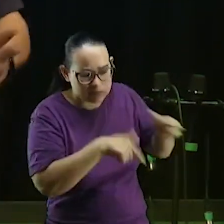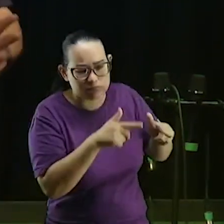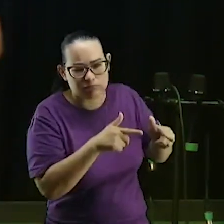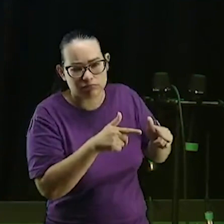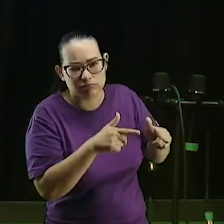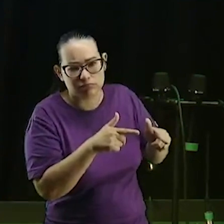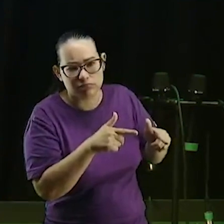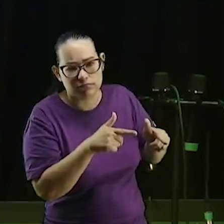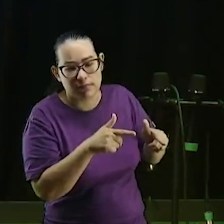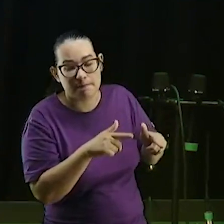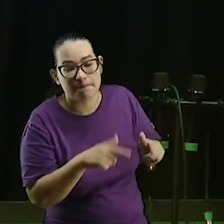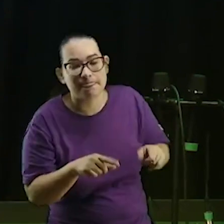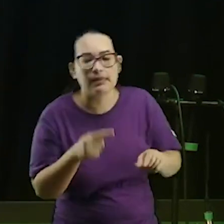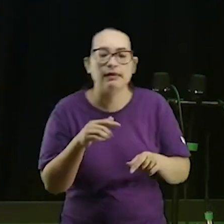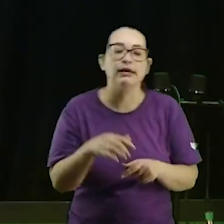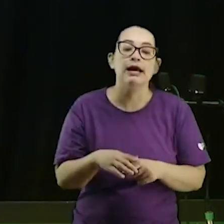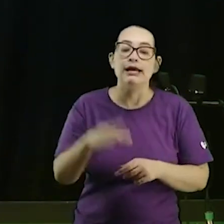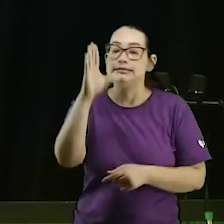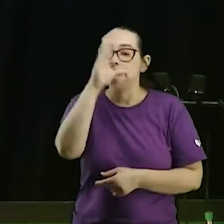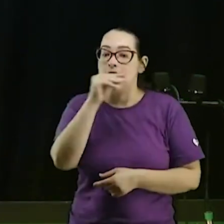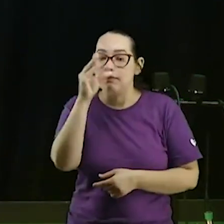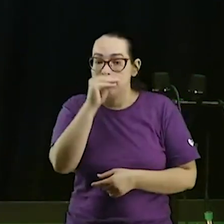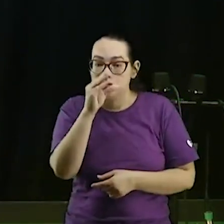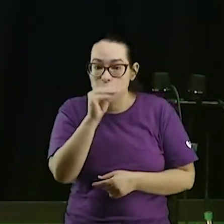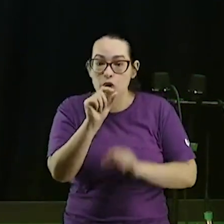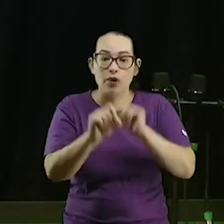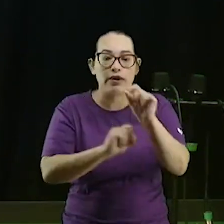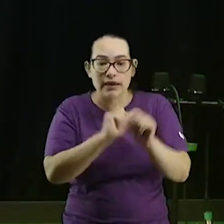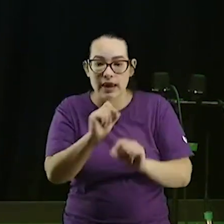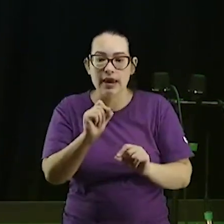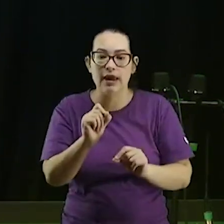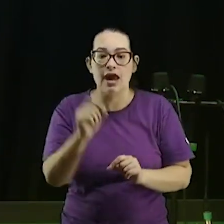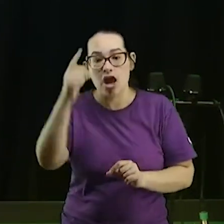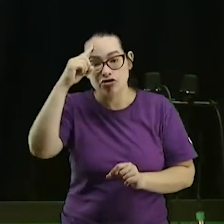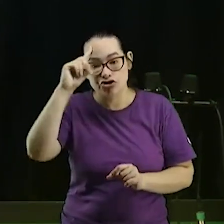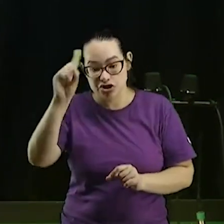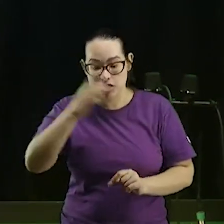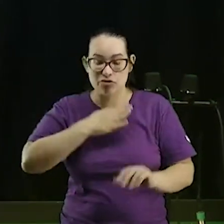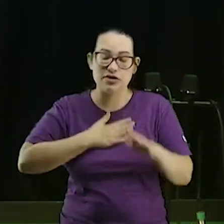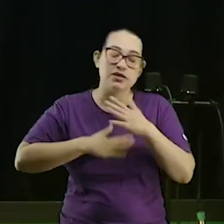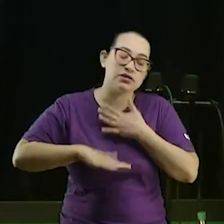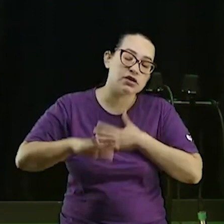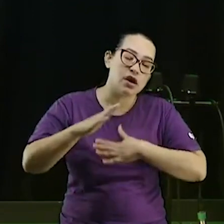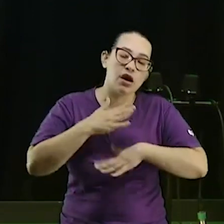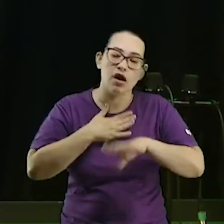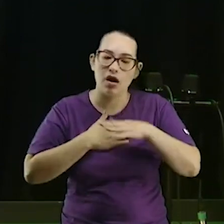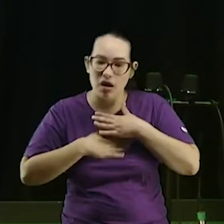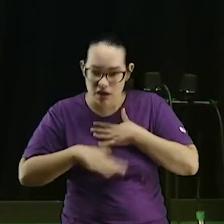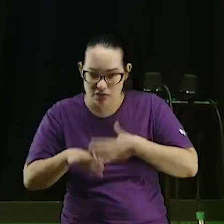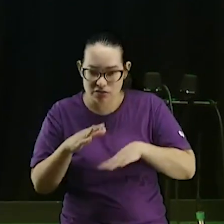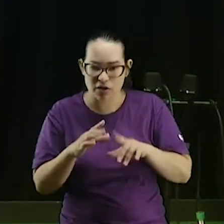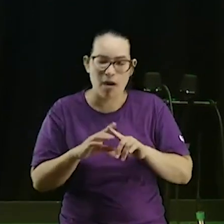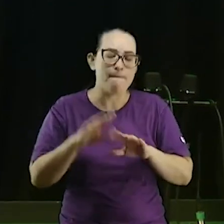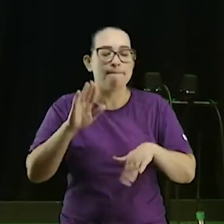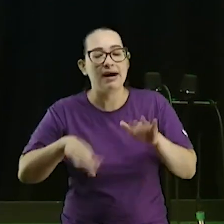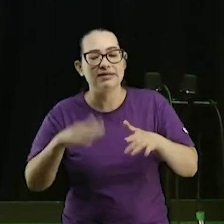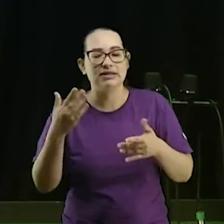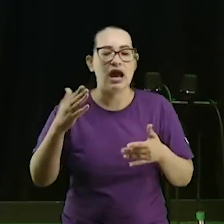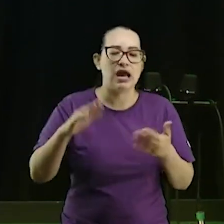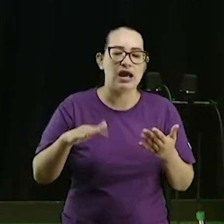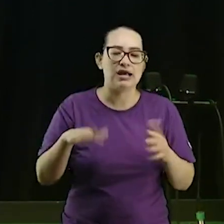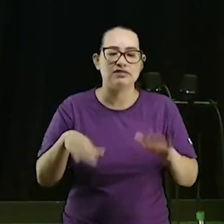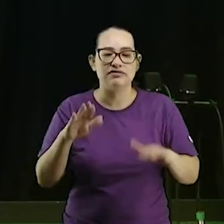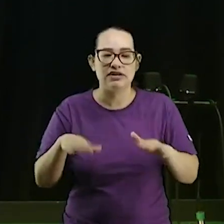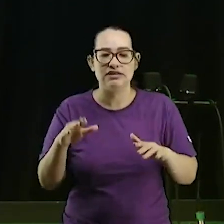é o dia do descanso que pode cair em qualquer dia da semana o meu descanso é na segunda eu as vezes tem dia que o Fabílio esconde meu telefone não,